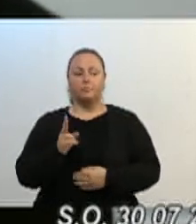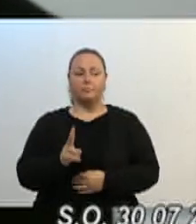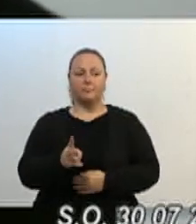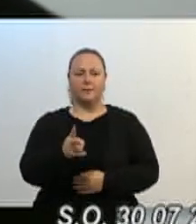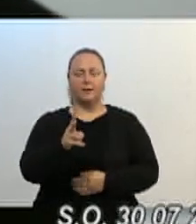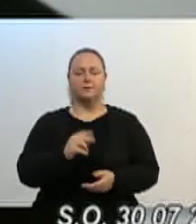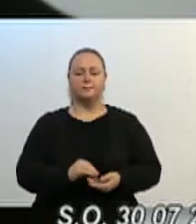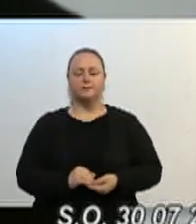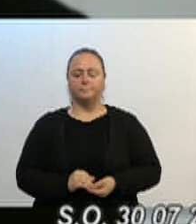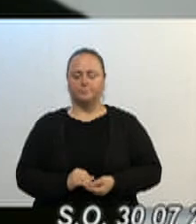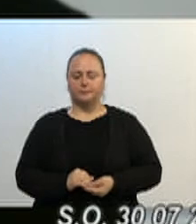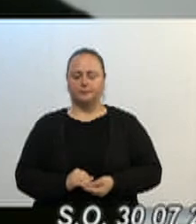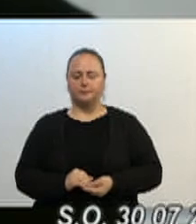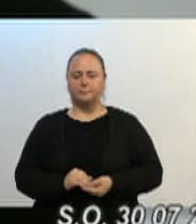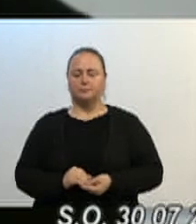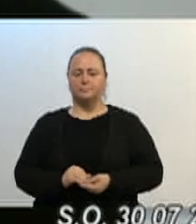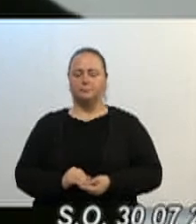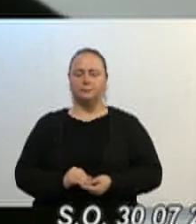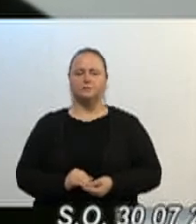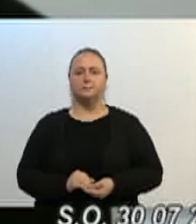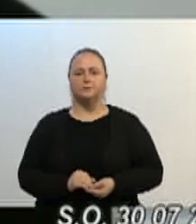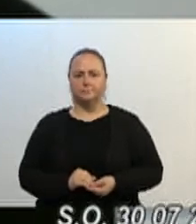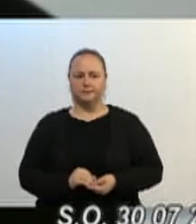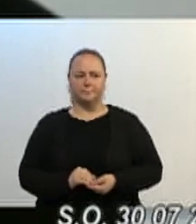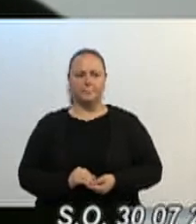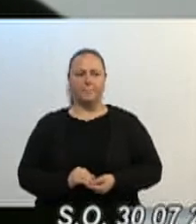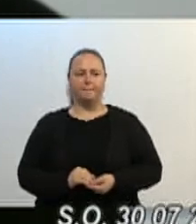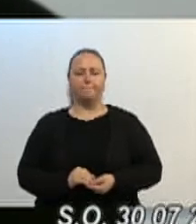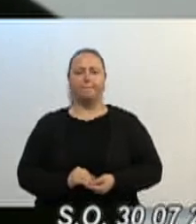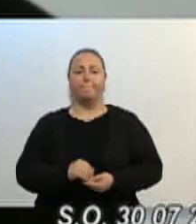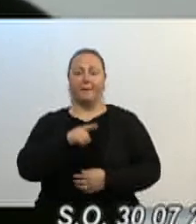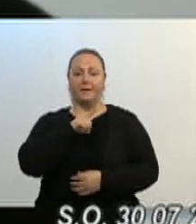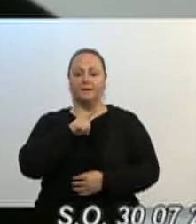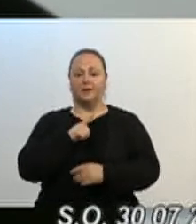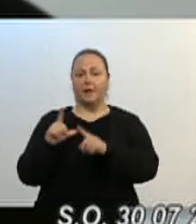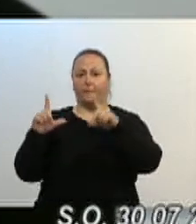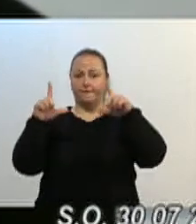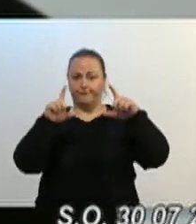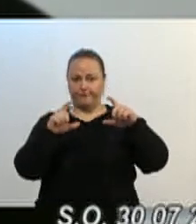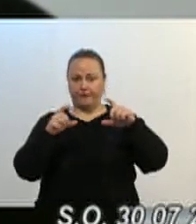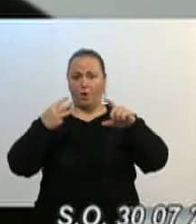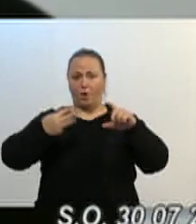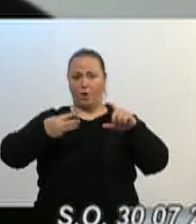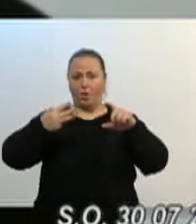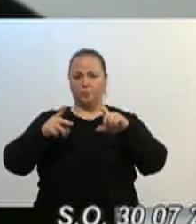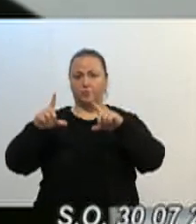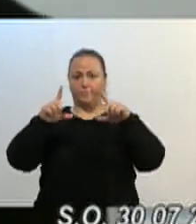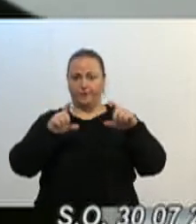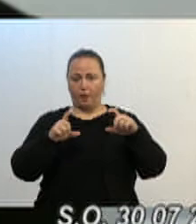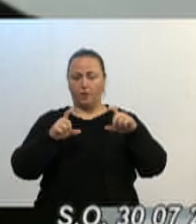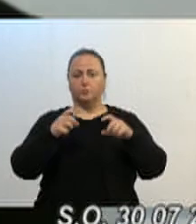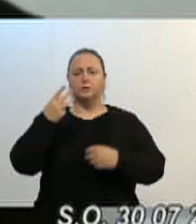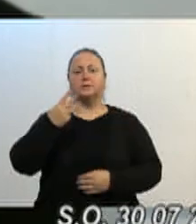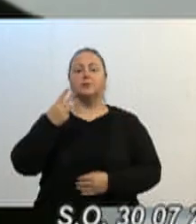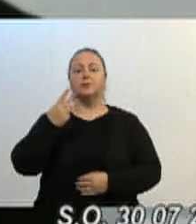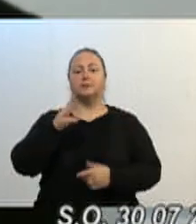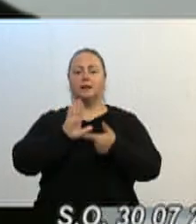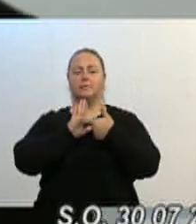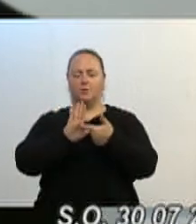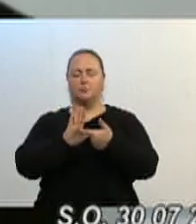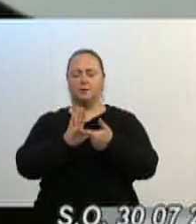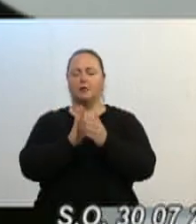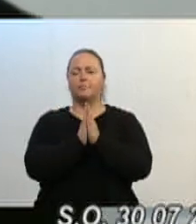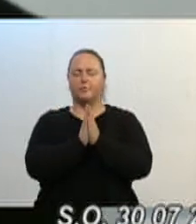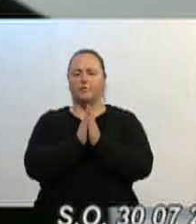desculpa, a terceira foto ali, Ari, dá uma padinha nessa terceira foto ali, por gentileza,